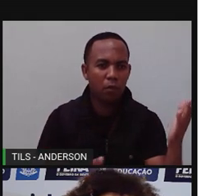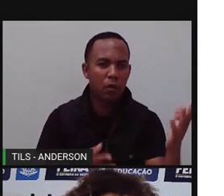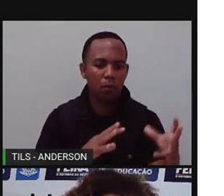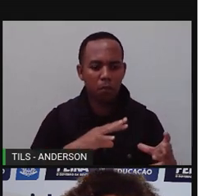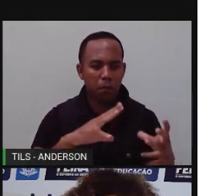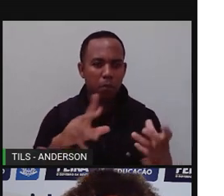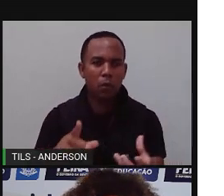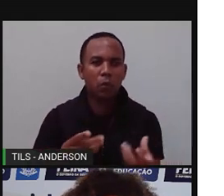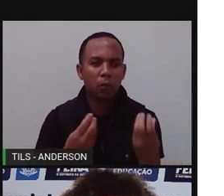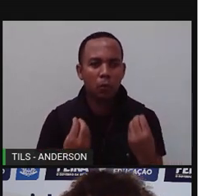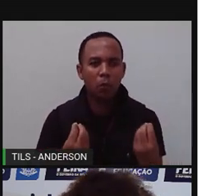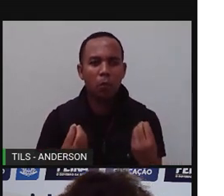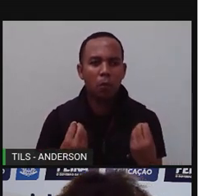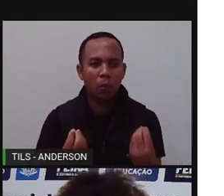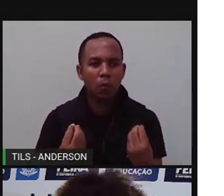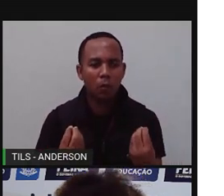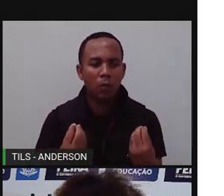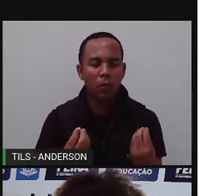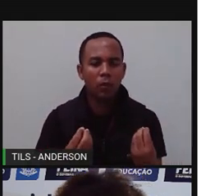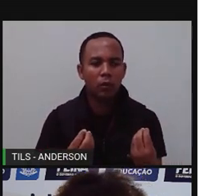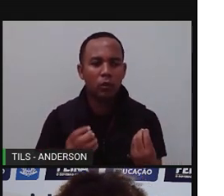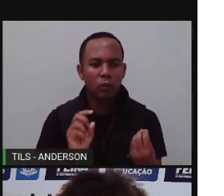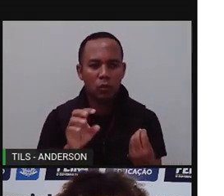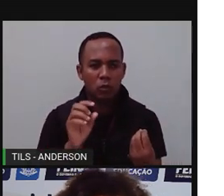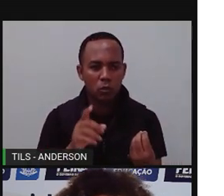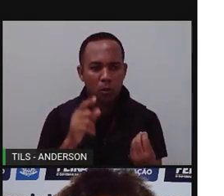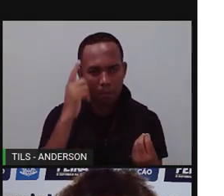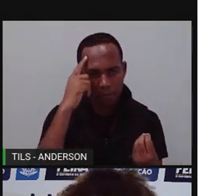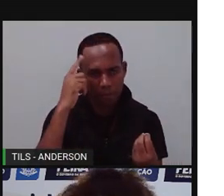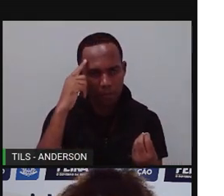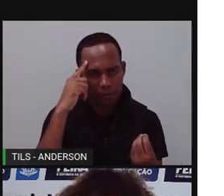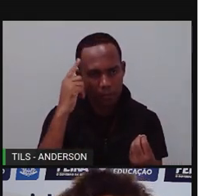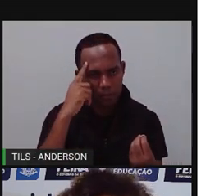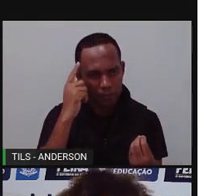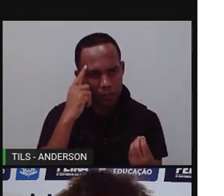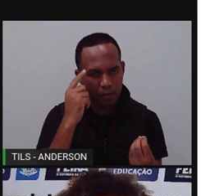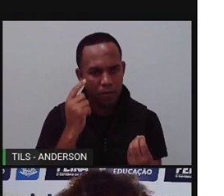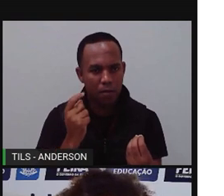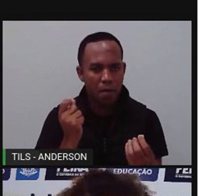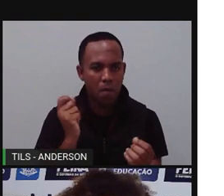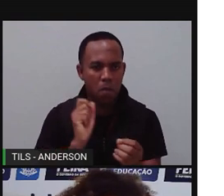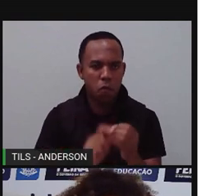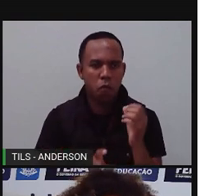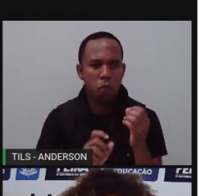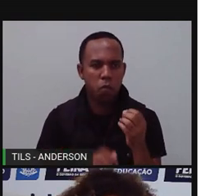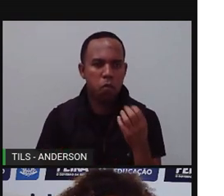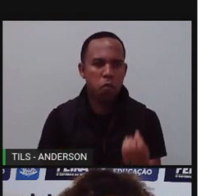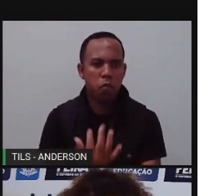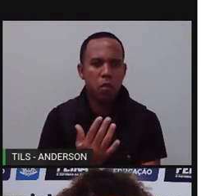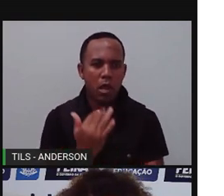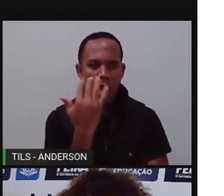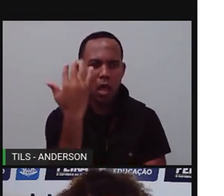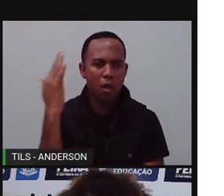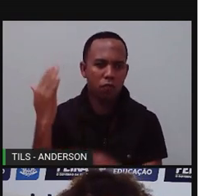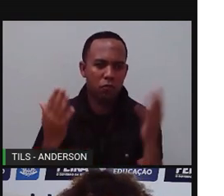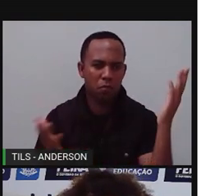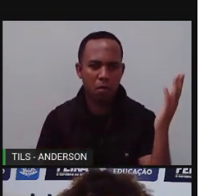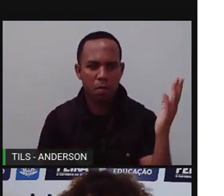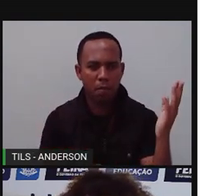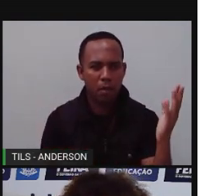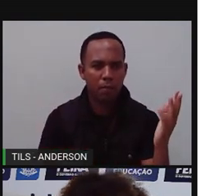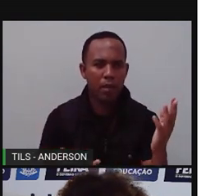Fica, na verdade, completamente aquecido. Porque as árvores fazem com que essa temperatura já